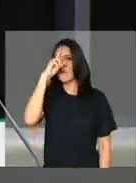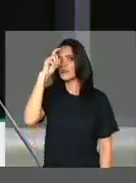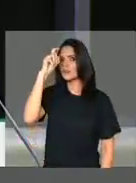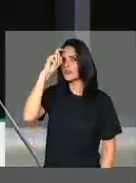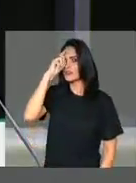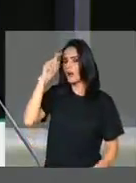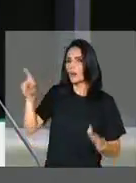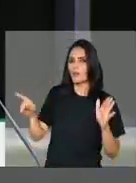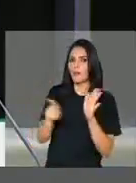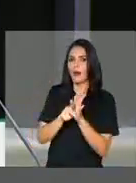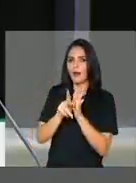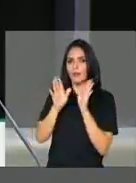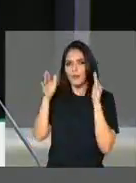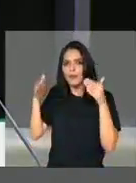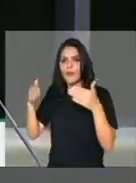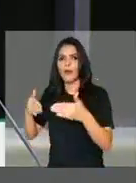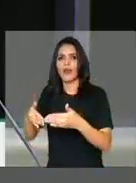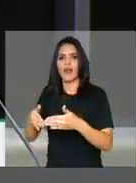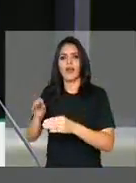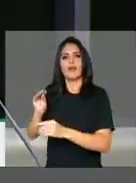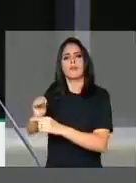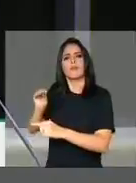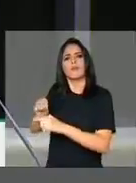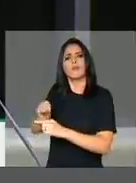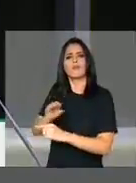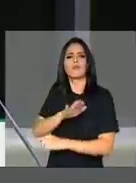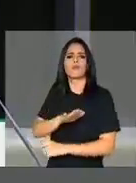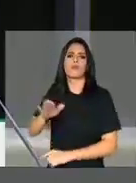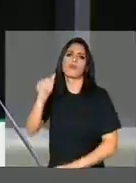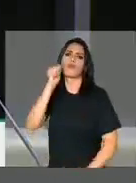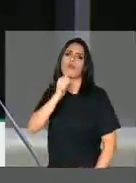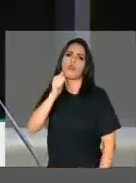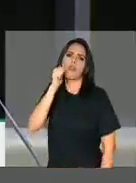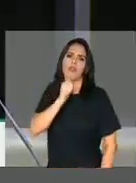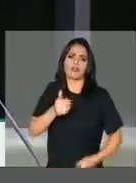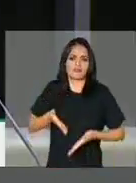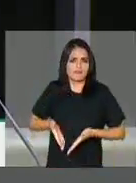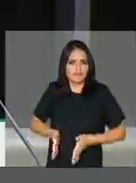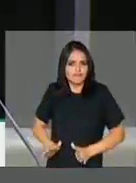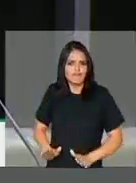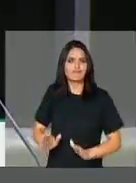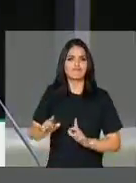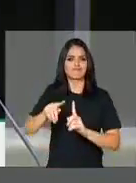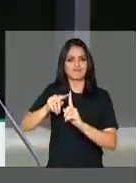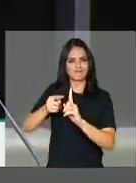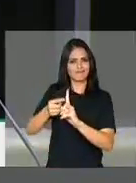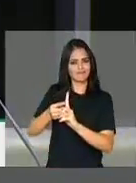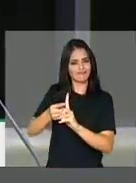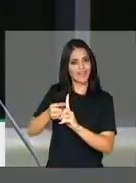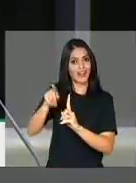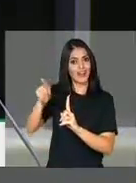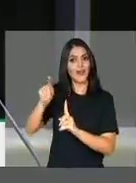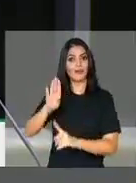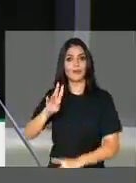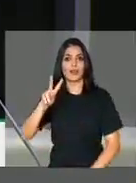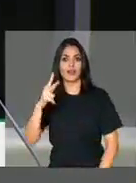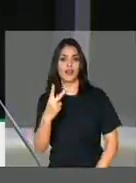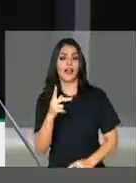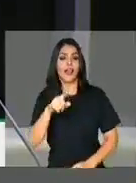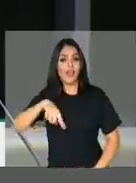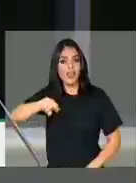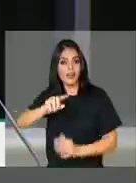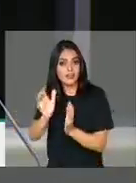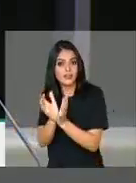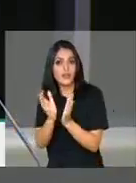para a atenção às mulheres em Belo Horizonte, que insistem, que apelam,